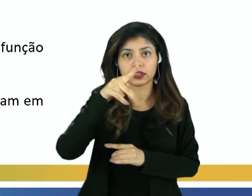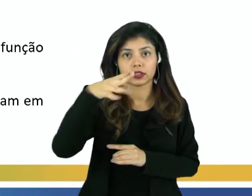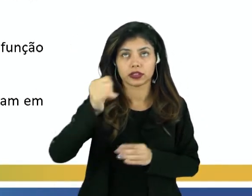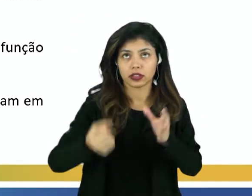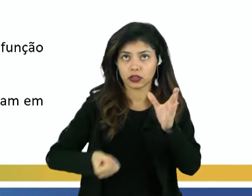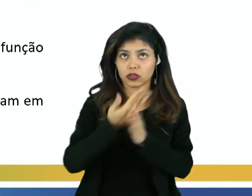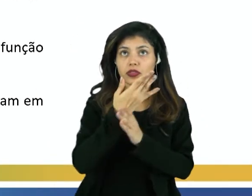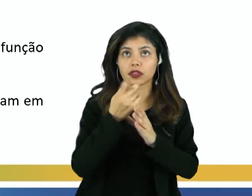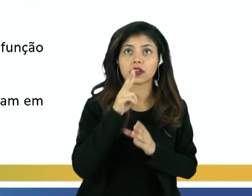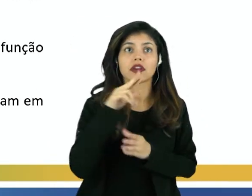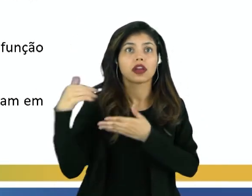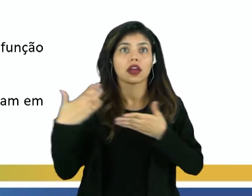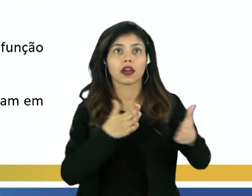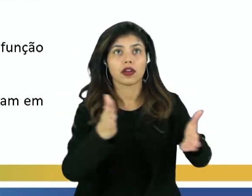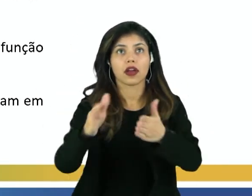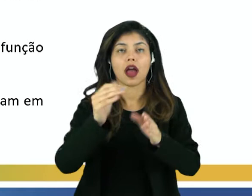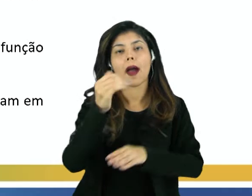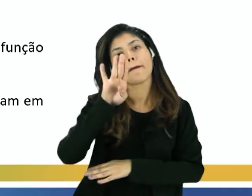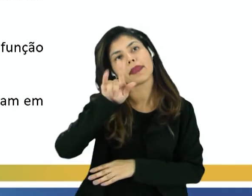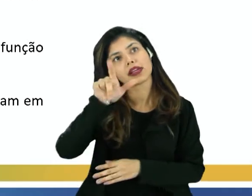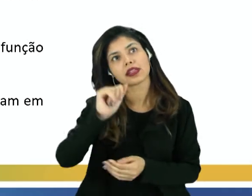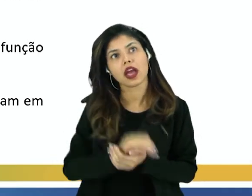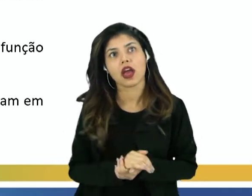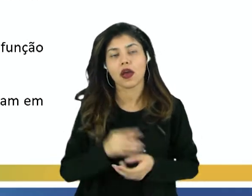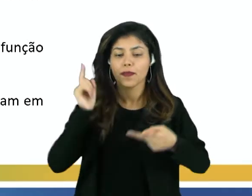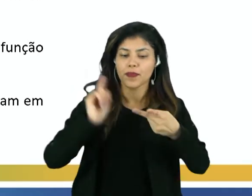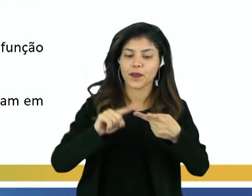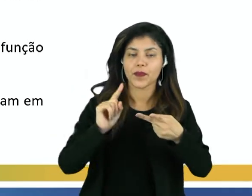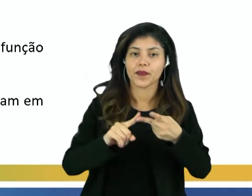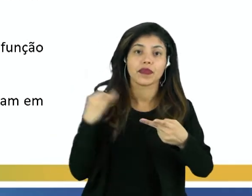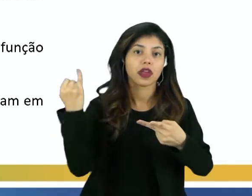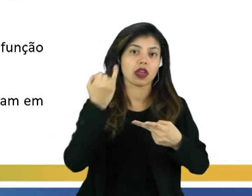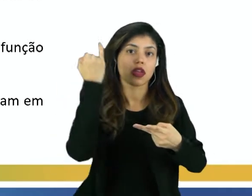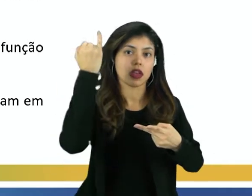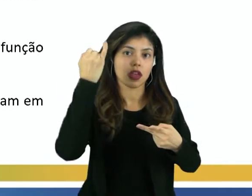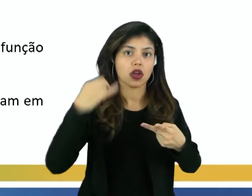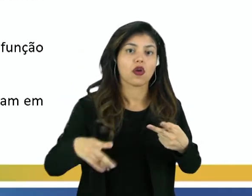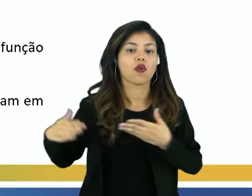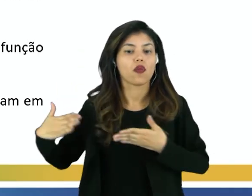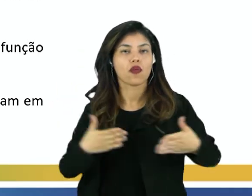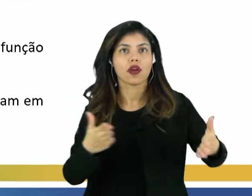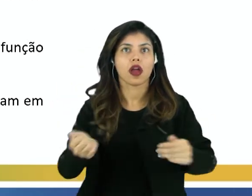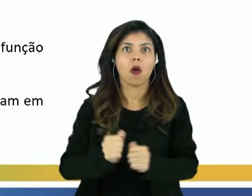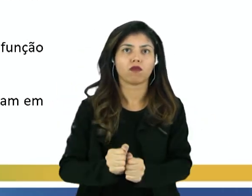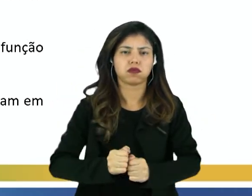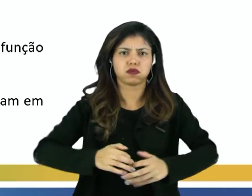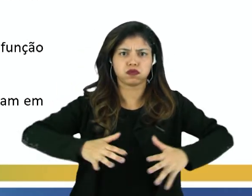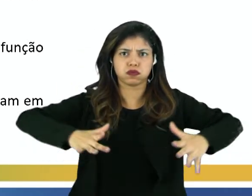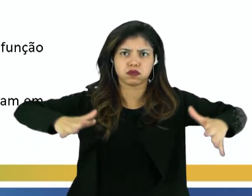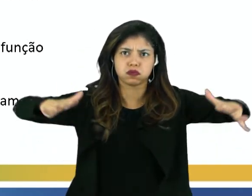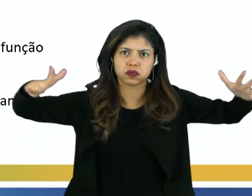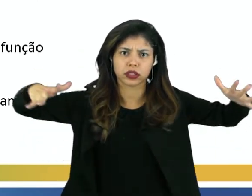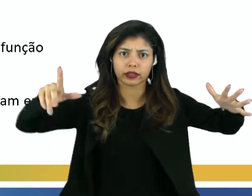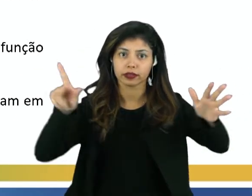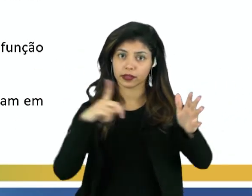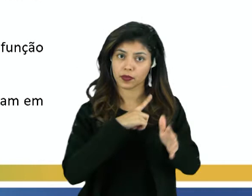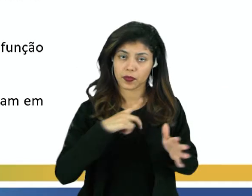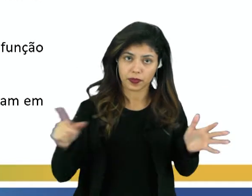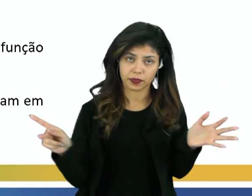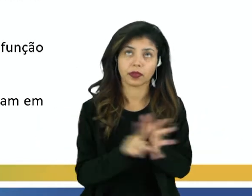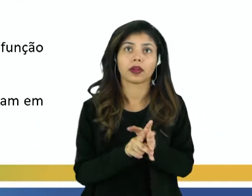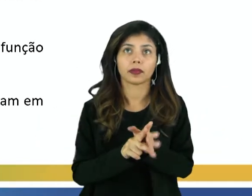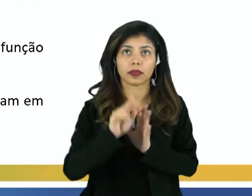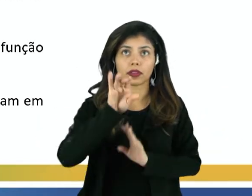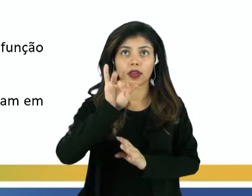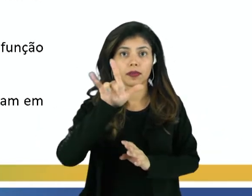que dá nome à bacia. O rio principal é o rio de maior volume e extensão da bacia. Então,